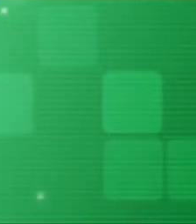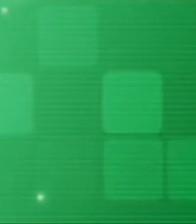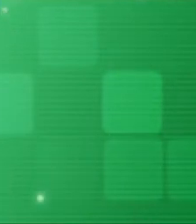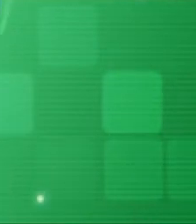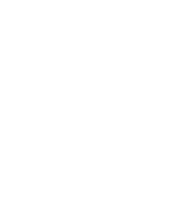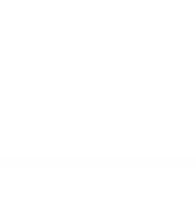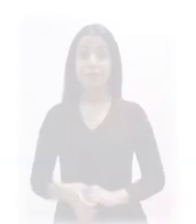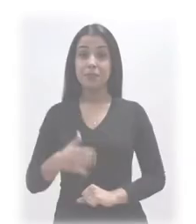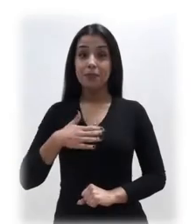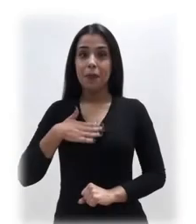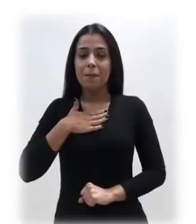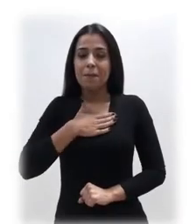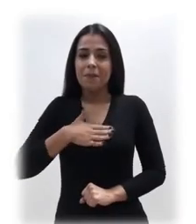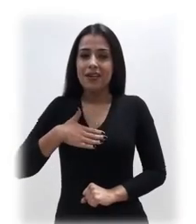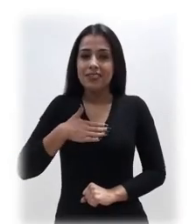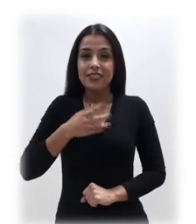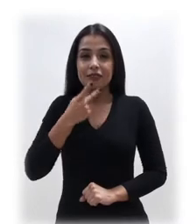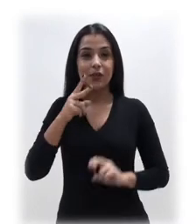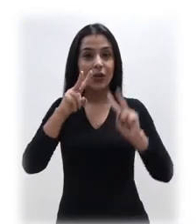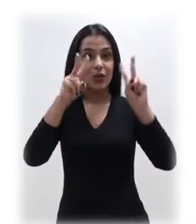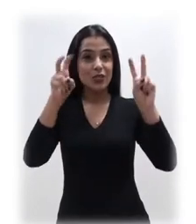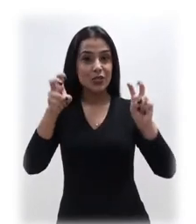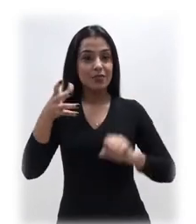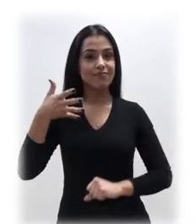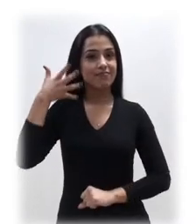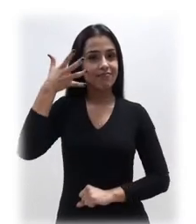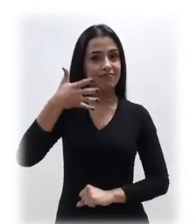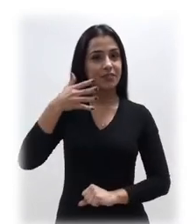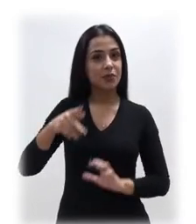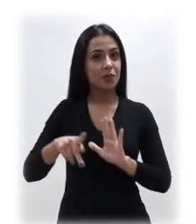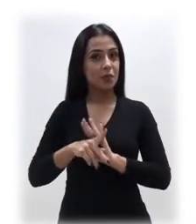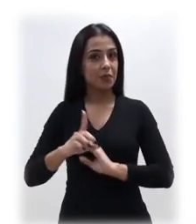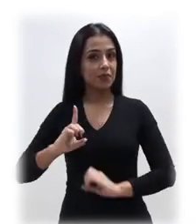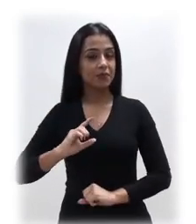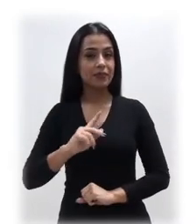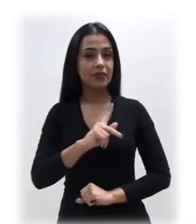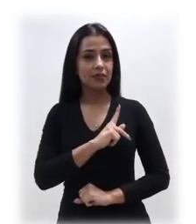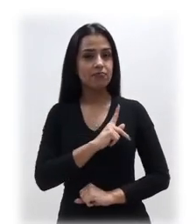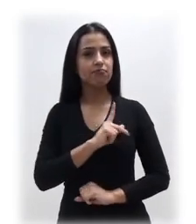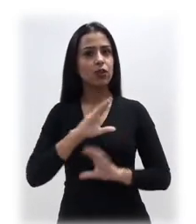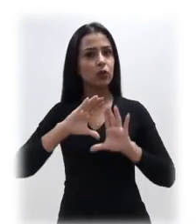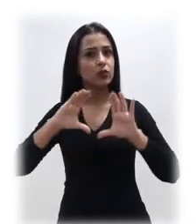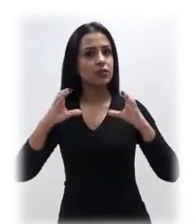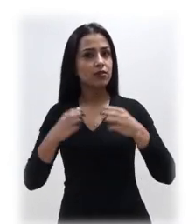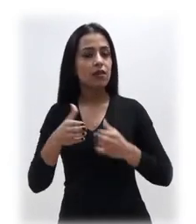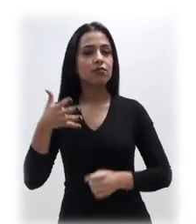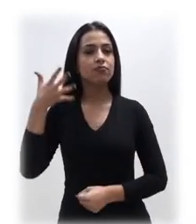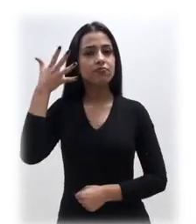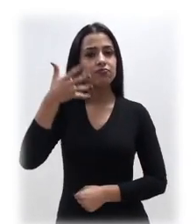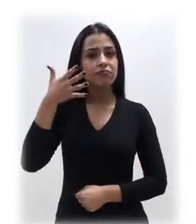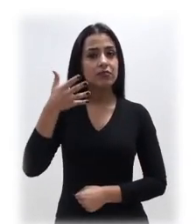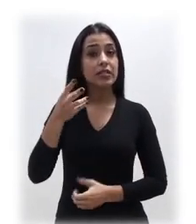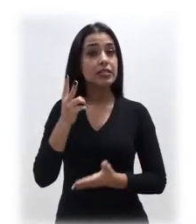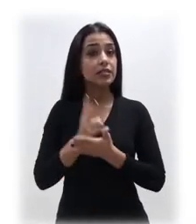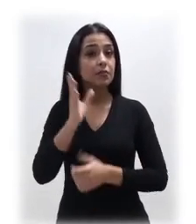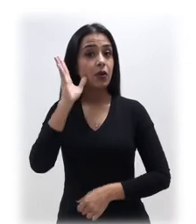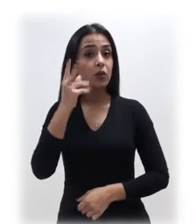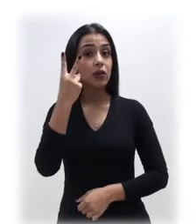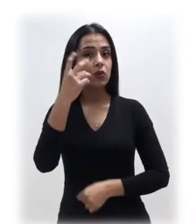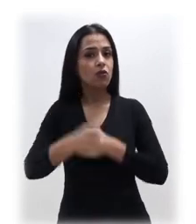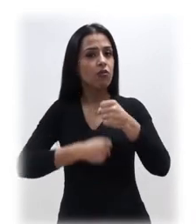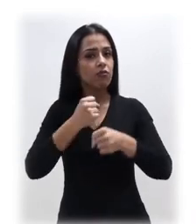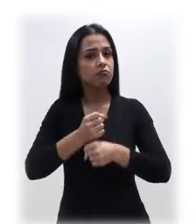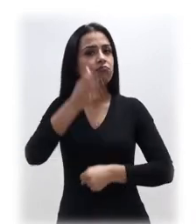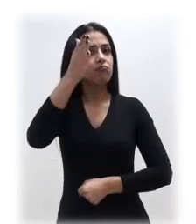A minha é um prazer falar um pouco aqui a respeito das conferências da Defensoria Pública. Esse ciclo de conferências é realizado há dois anos,